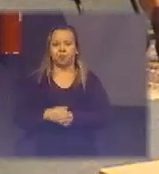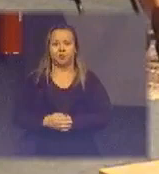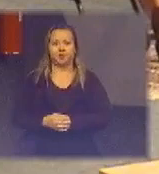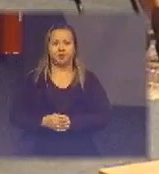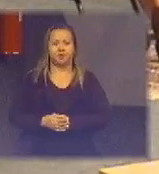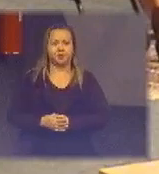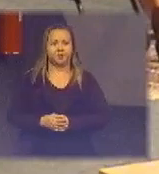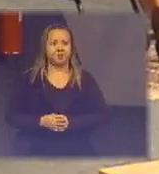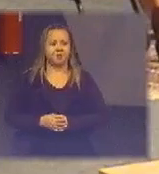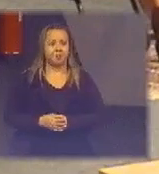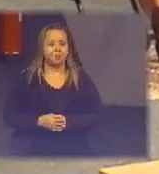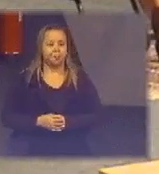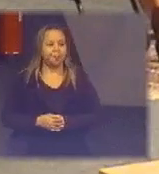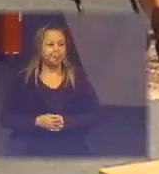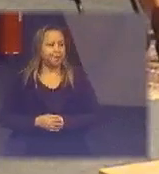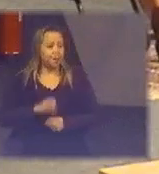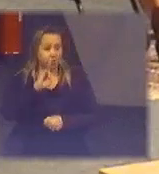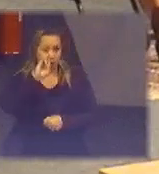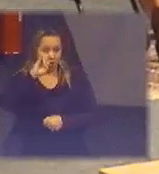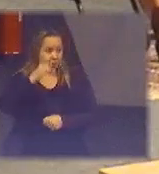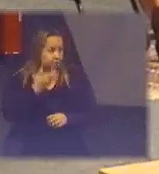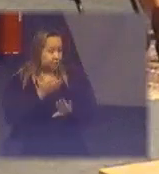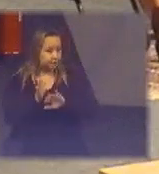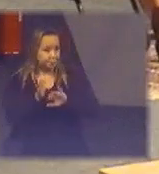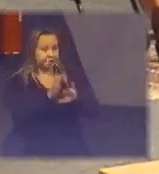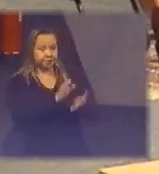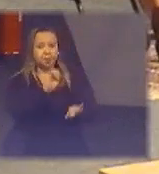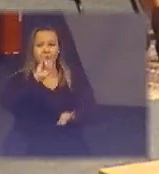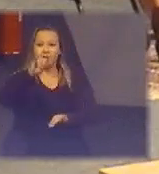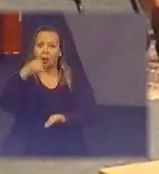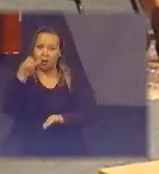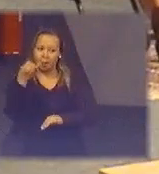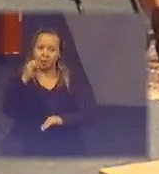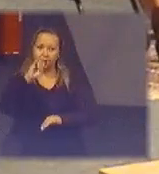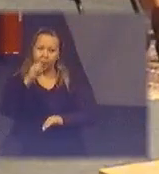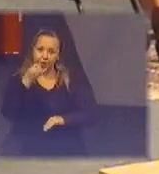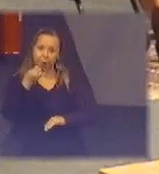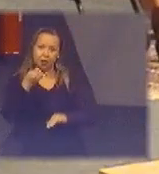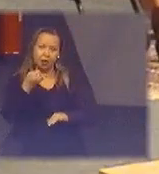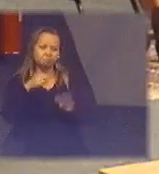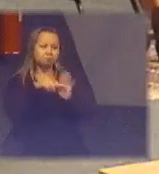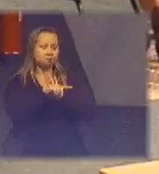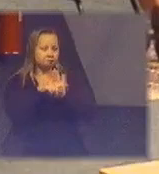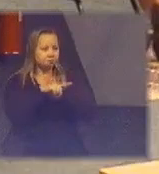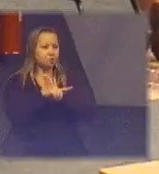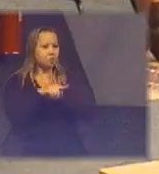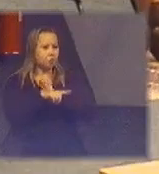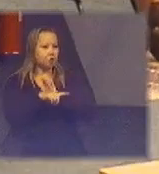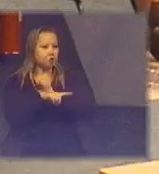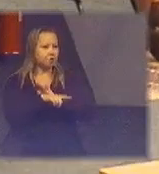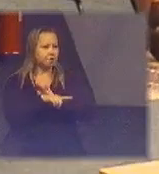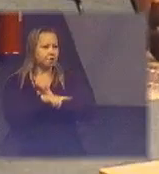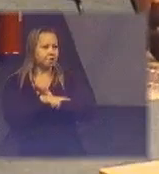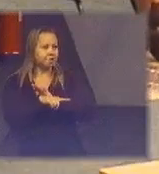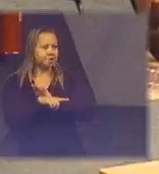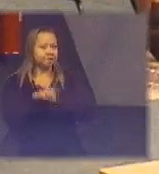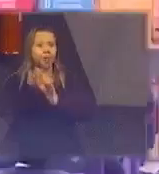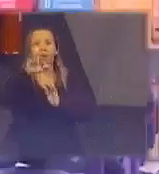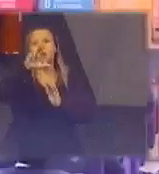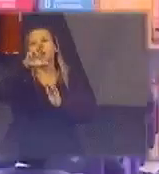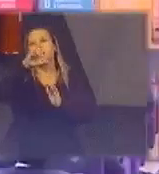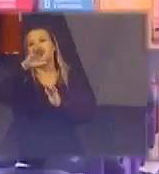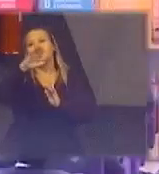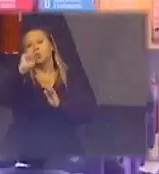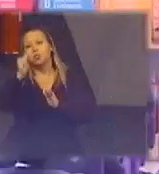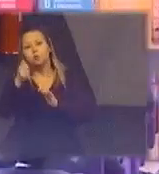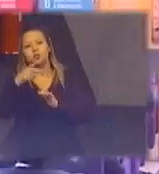Ademir vou aproveitar que você está falando aproveitar meu papel de mediador fazer um questionamento para você a Lúcia até apresentou aqui